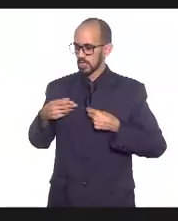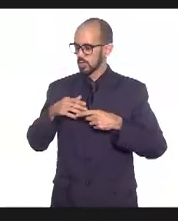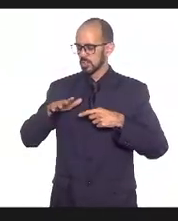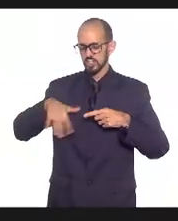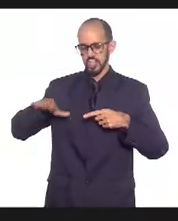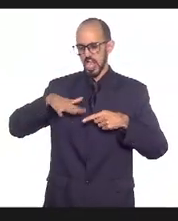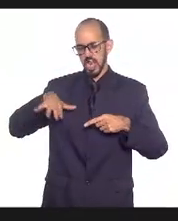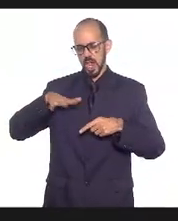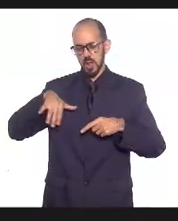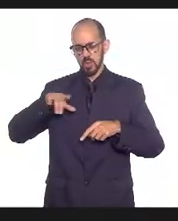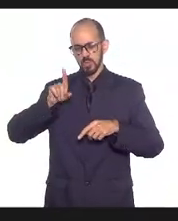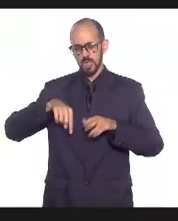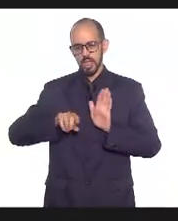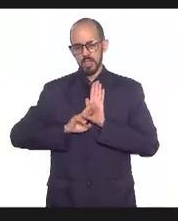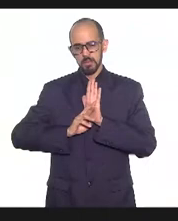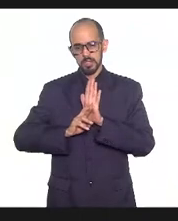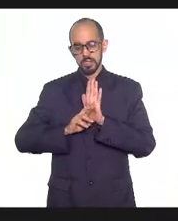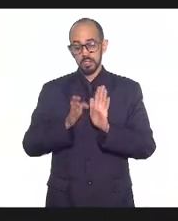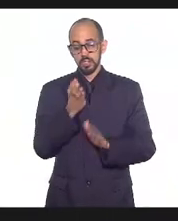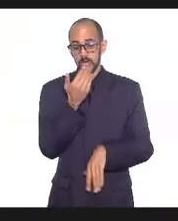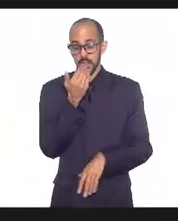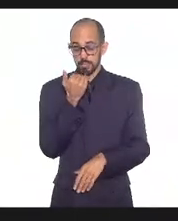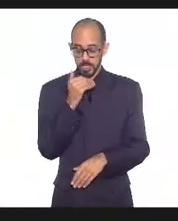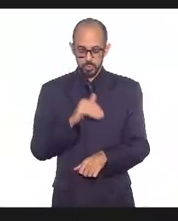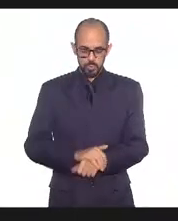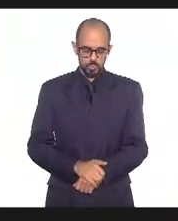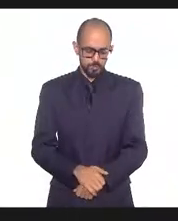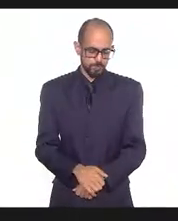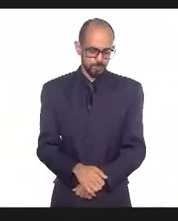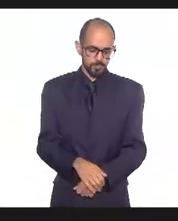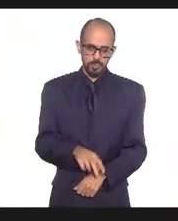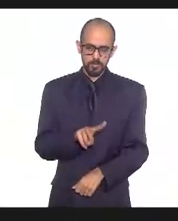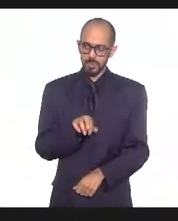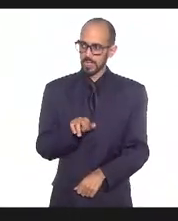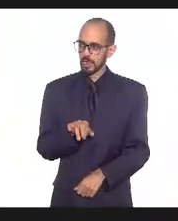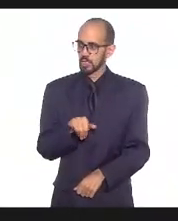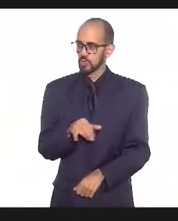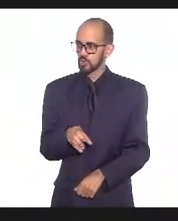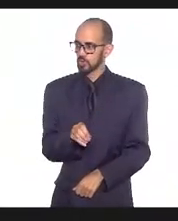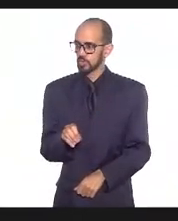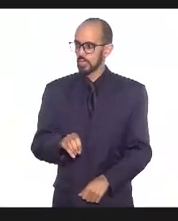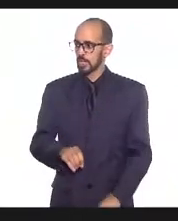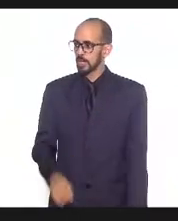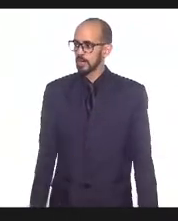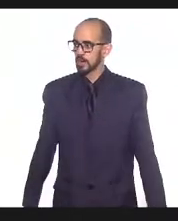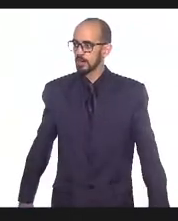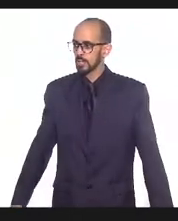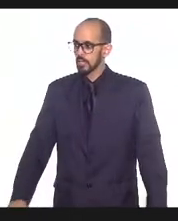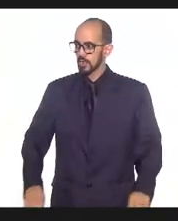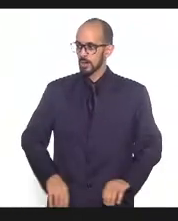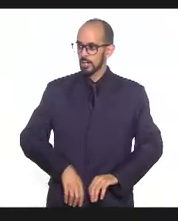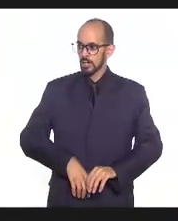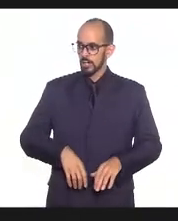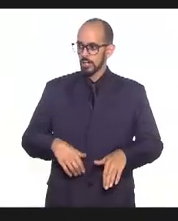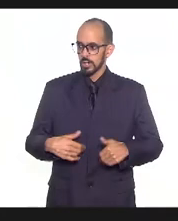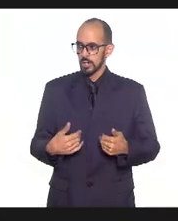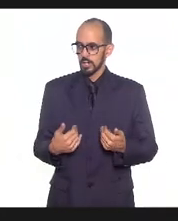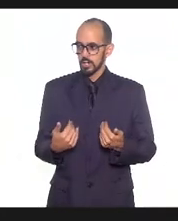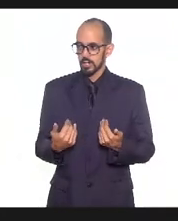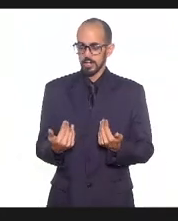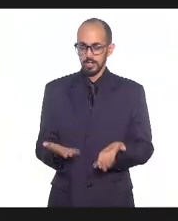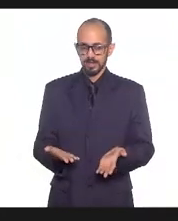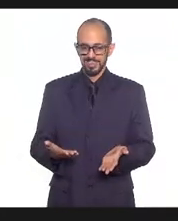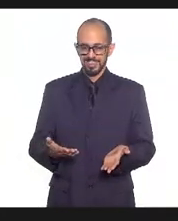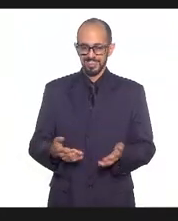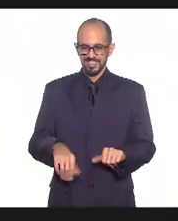de alimentos varejistas né então ou seja era uma questão extremamente de exposição então todos os